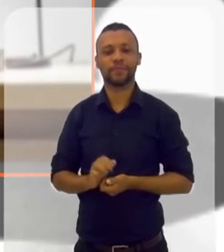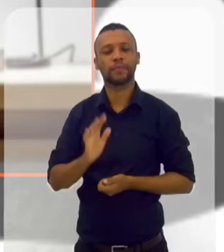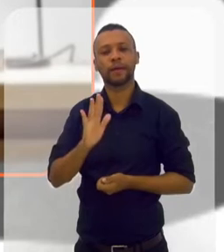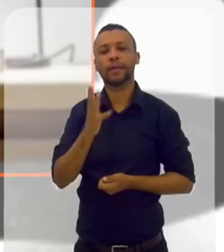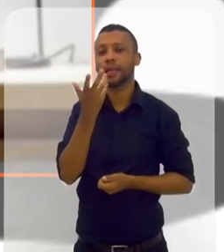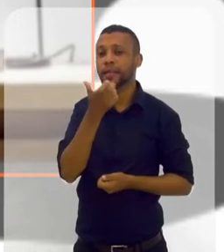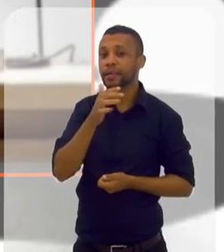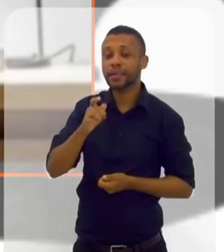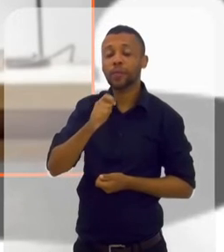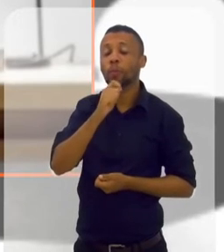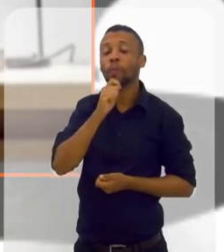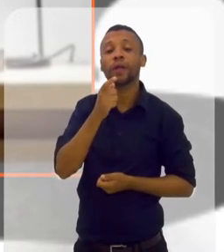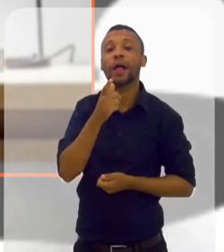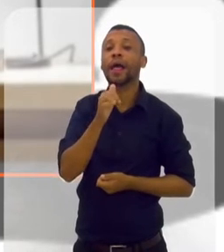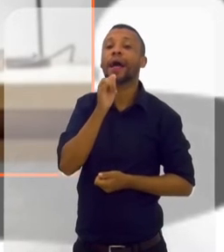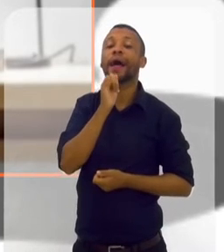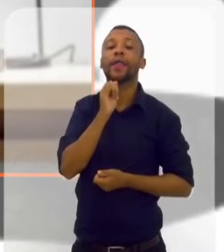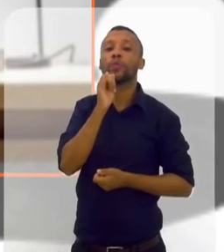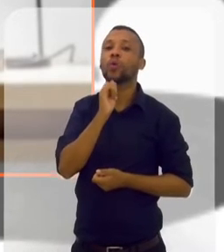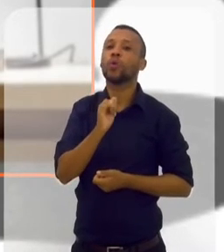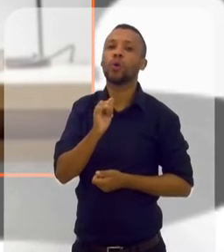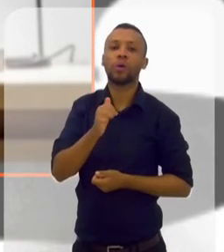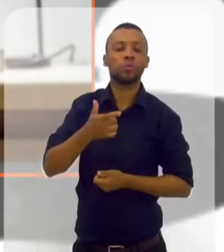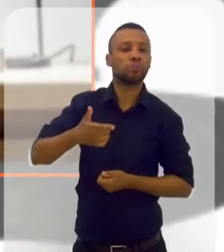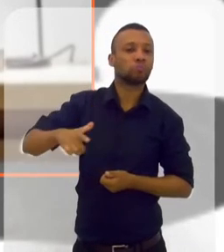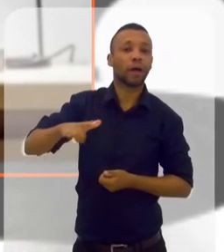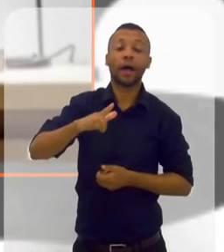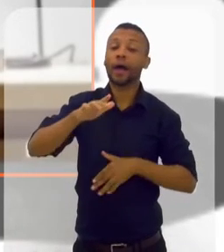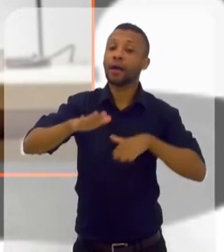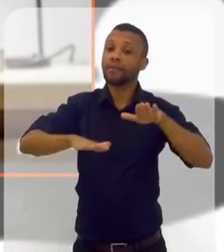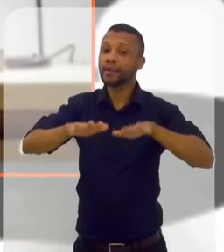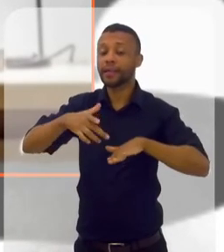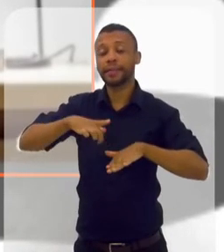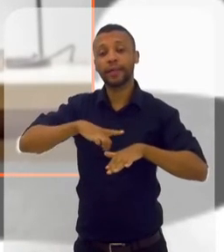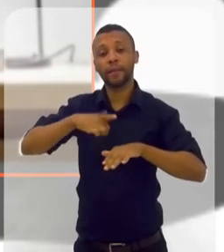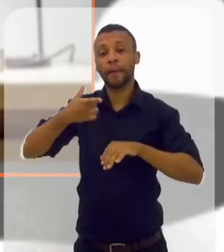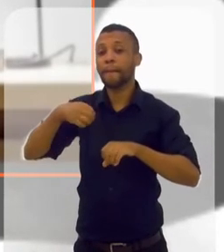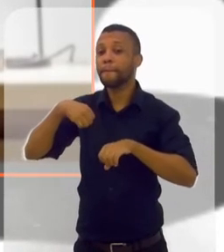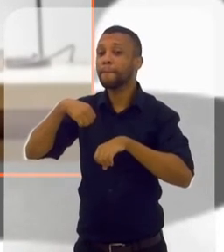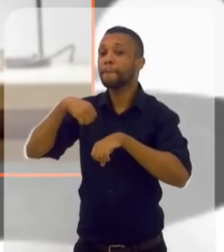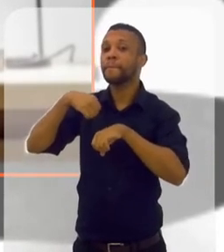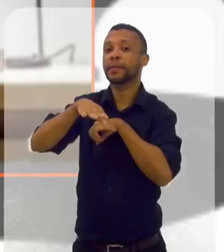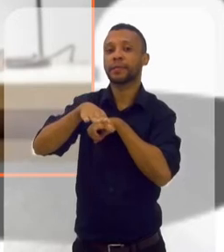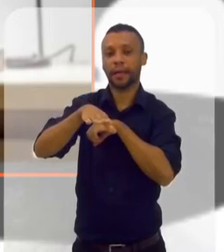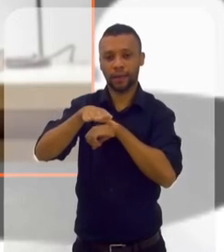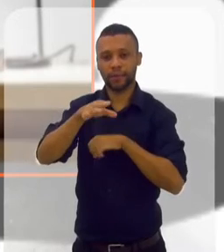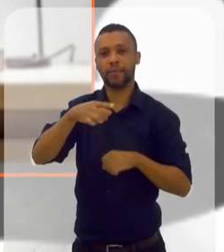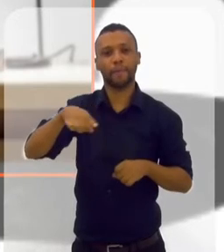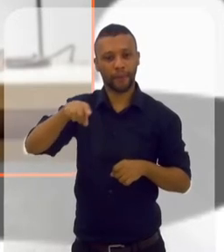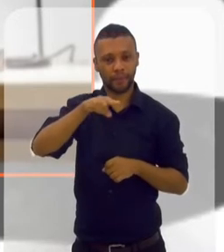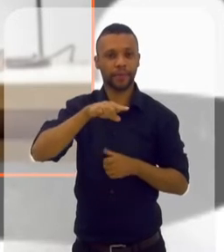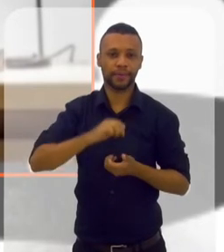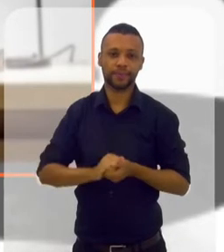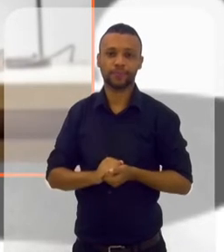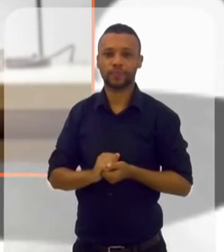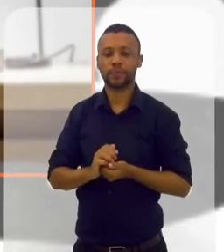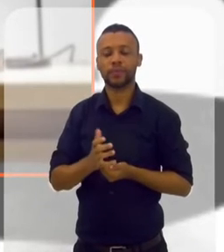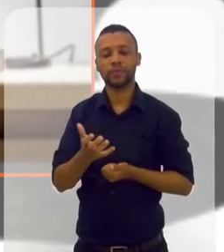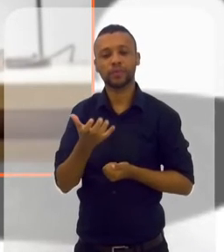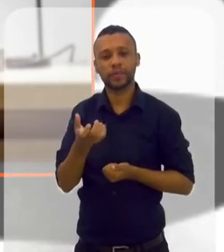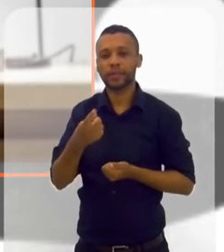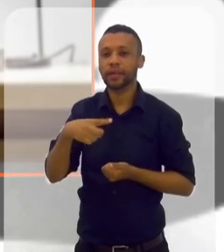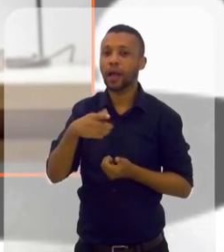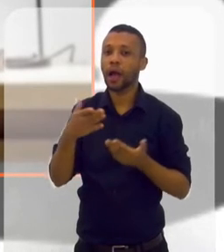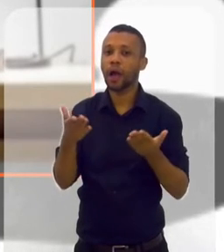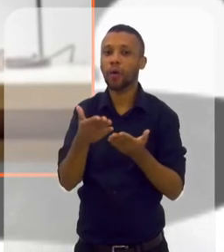Mas, essa criança não está aí por acaso. Talvez ela tenha uma mensagem para você. Eu gostaria que agora